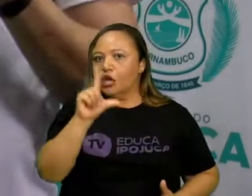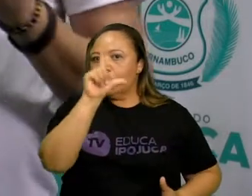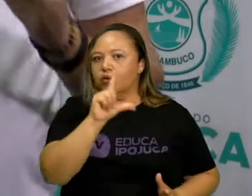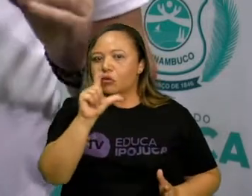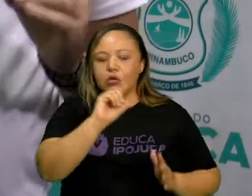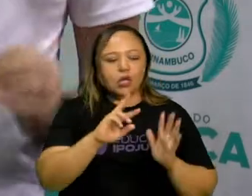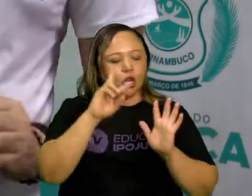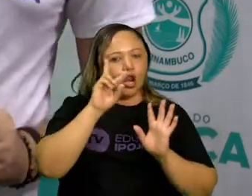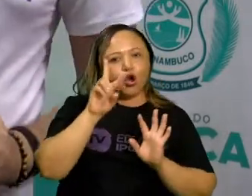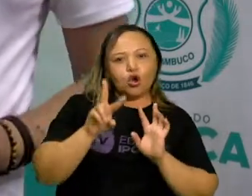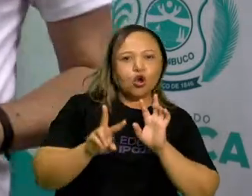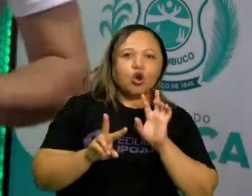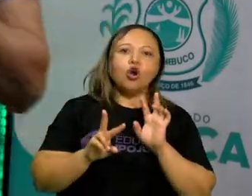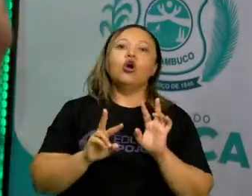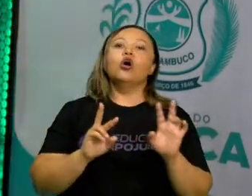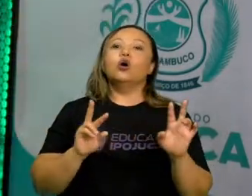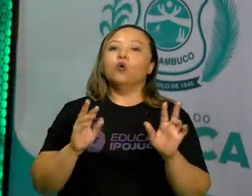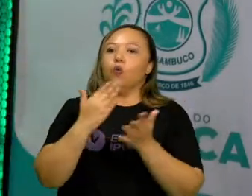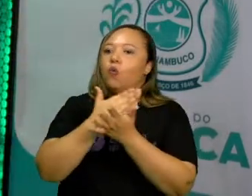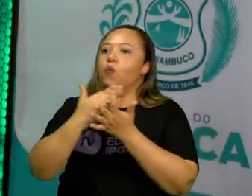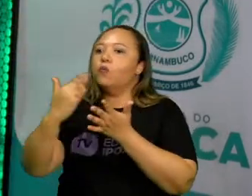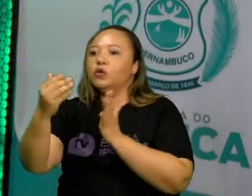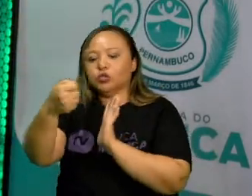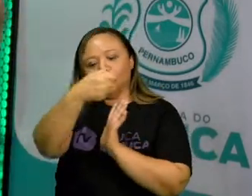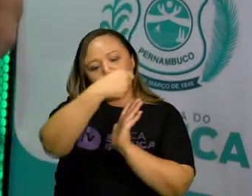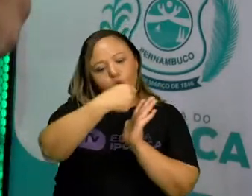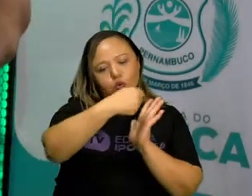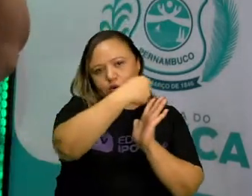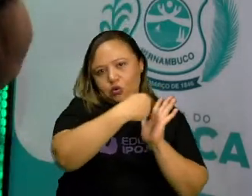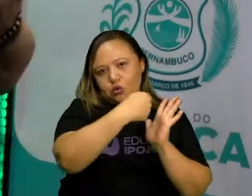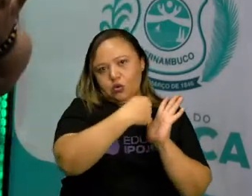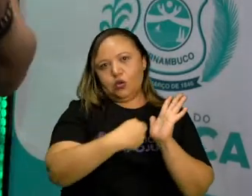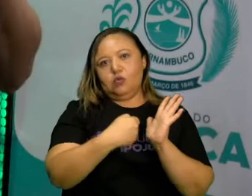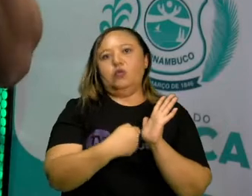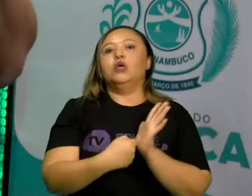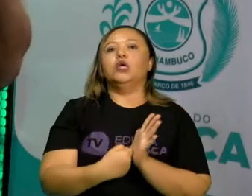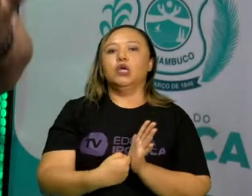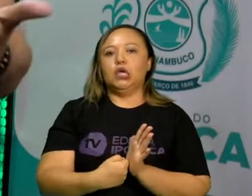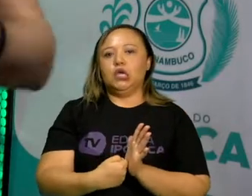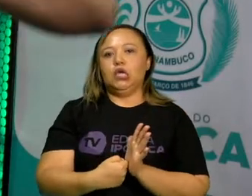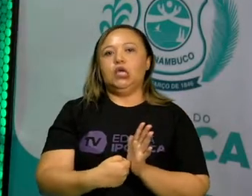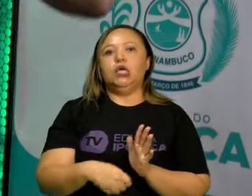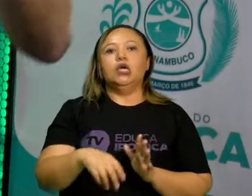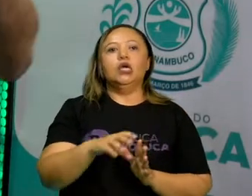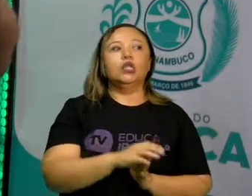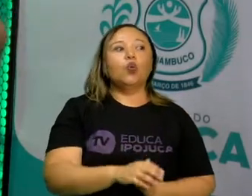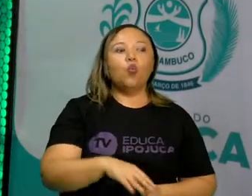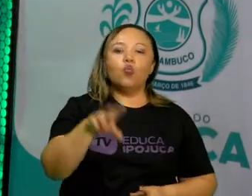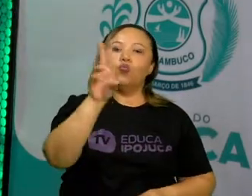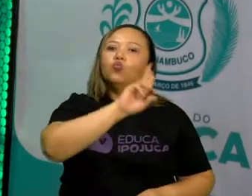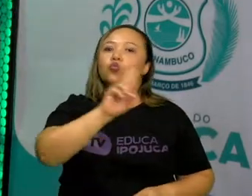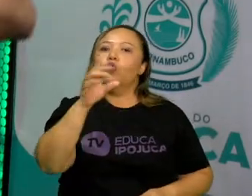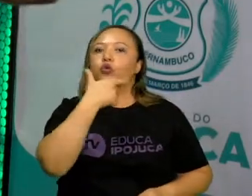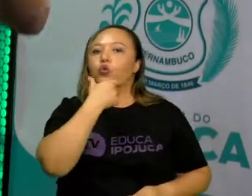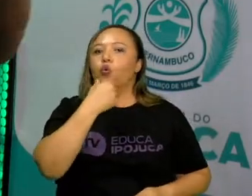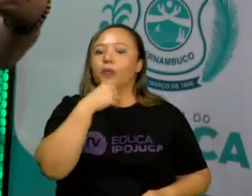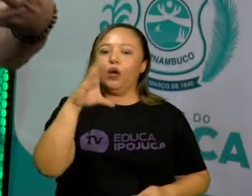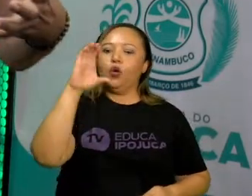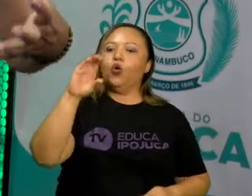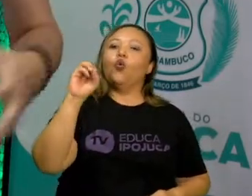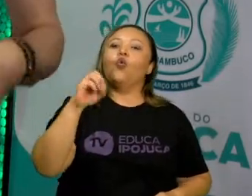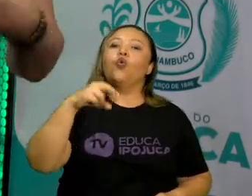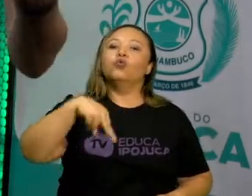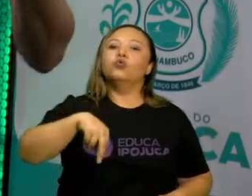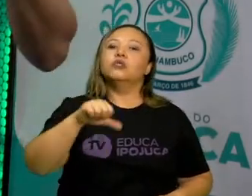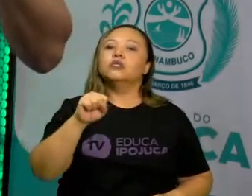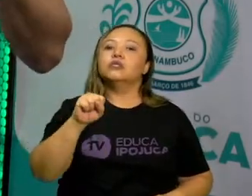Konstantin Stanislavski, ator, dramaturgo, teórico, diretor russo, um estudioso do